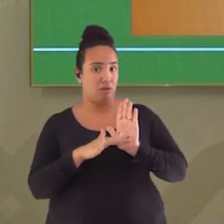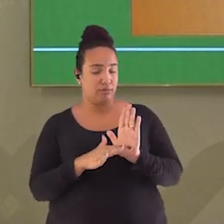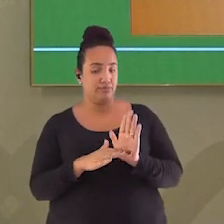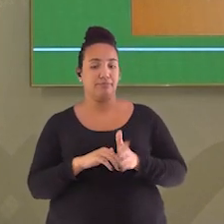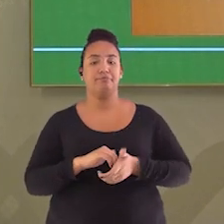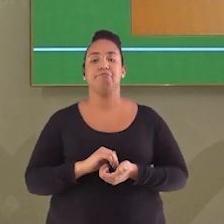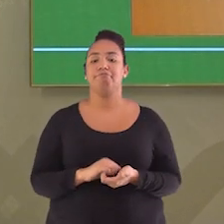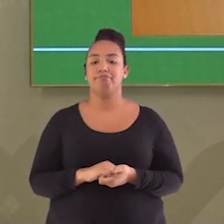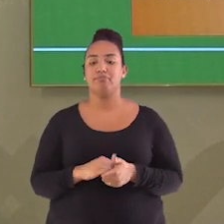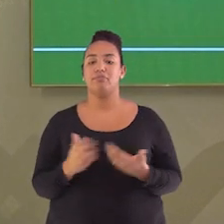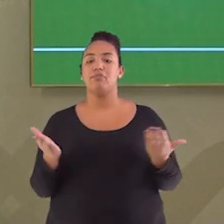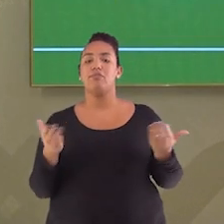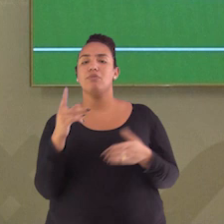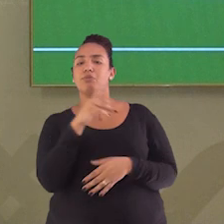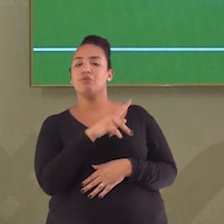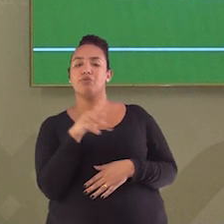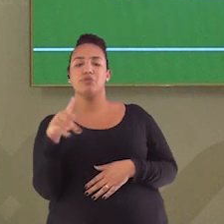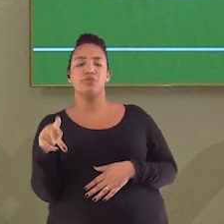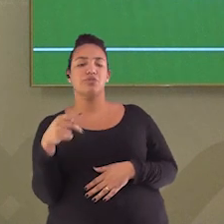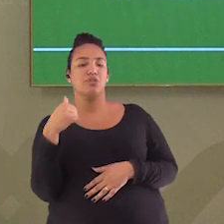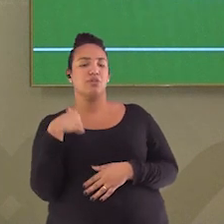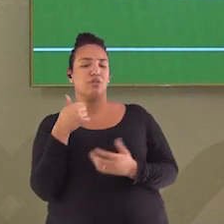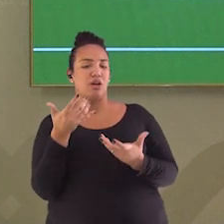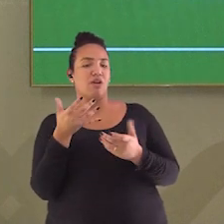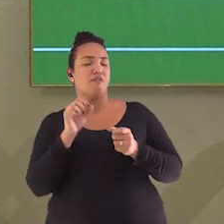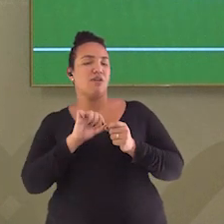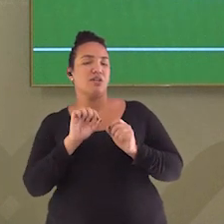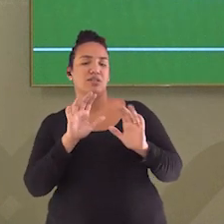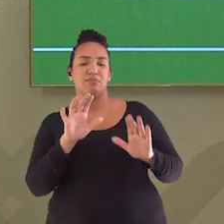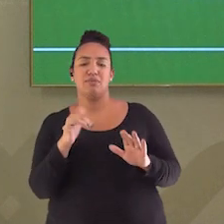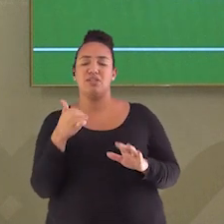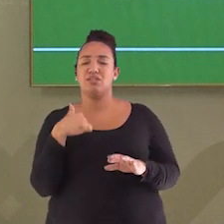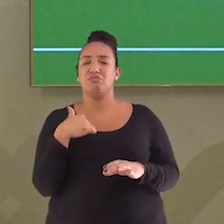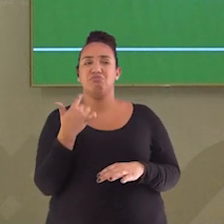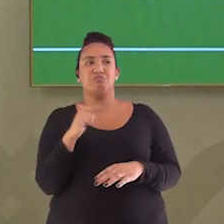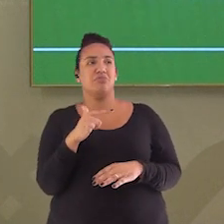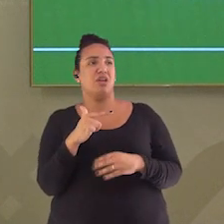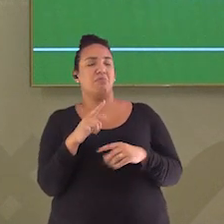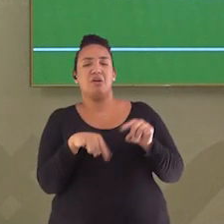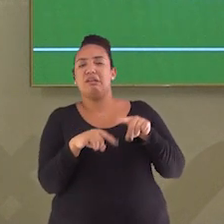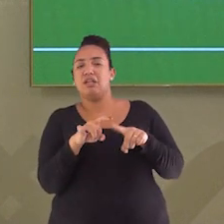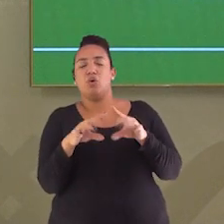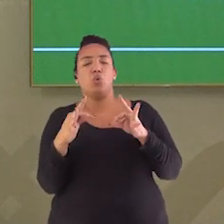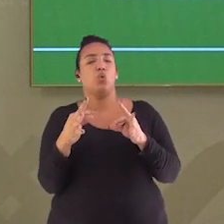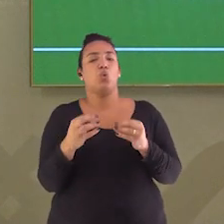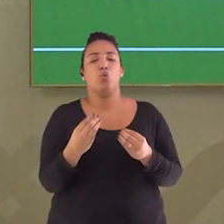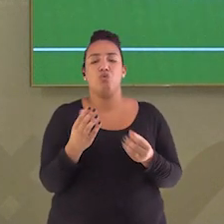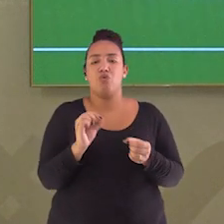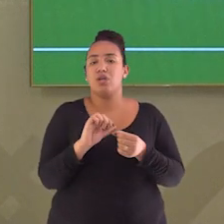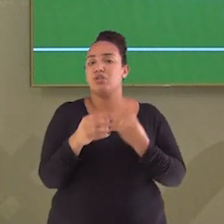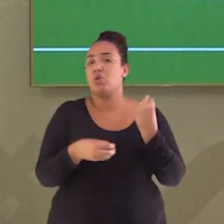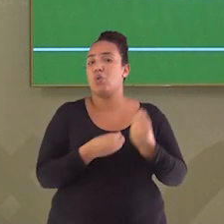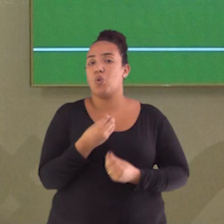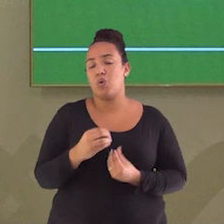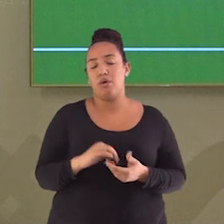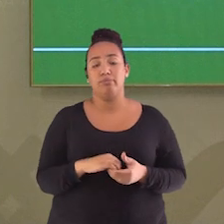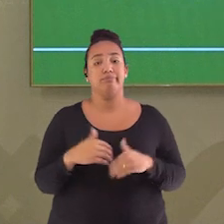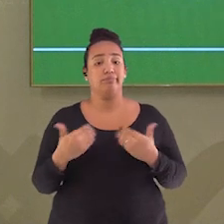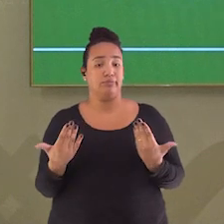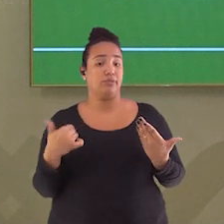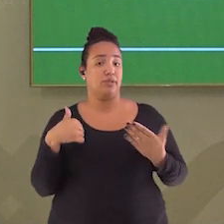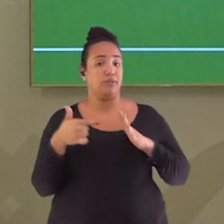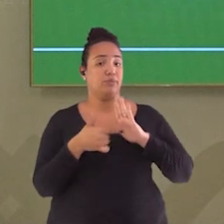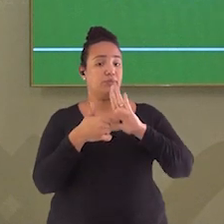Professor, eu gostaria de fazer, mas eu não tenho furadeira e também não tenho kit de torneira. Como é que eu faço? Bom, pensando nisso, eu trouxe um modelo mais